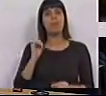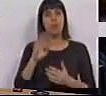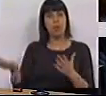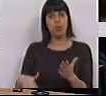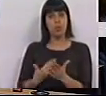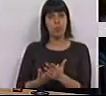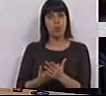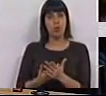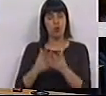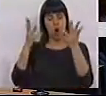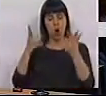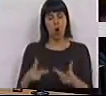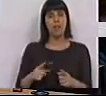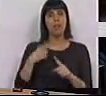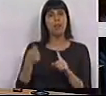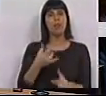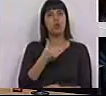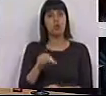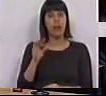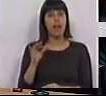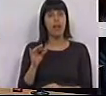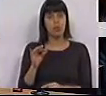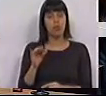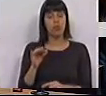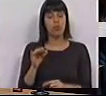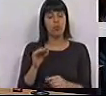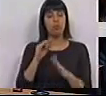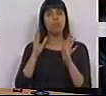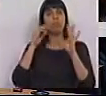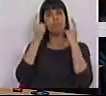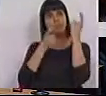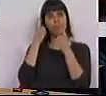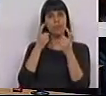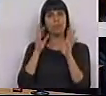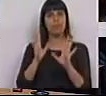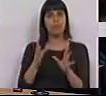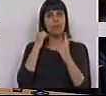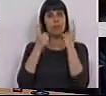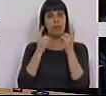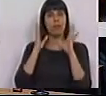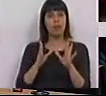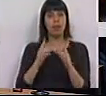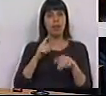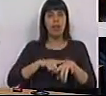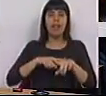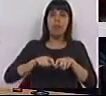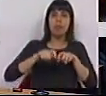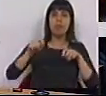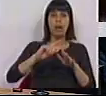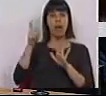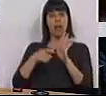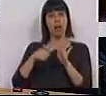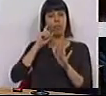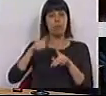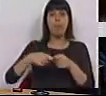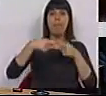propôs no Orçamento de 2014 que fosse considerada a prorrogação da cláusula